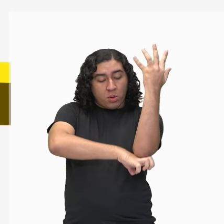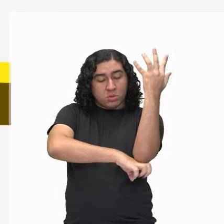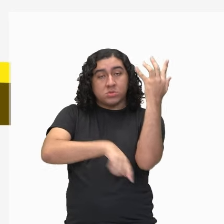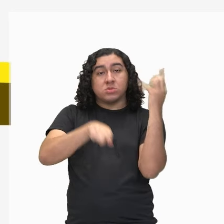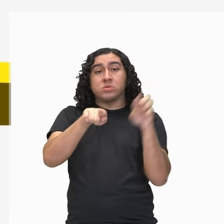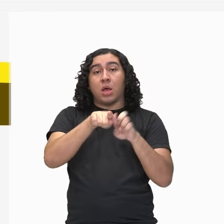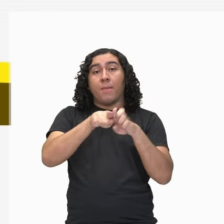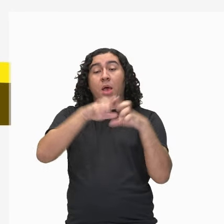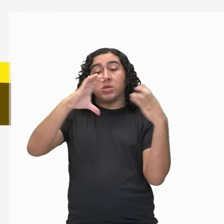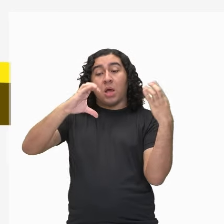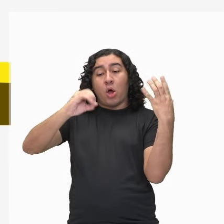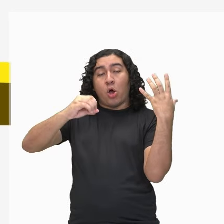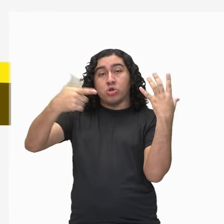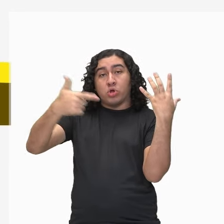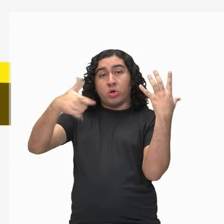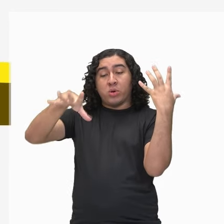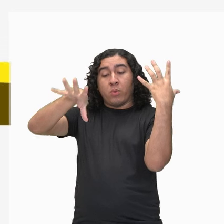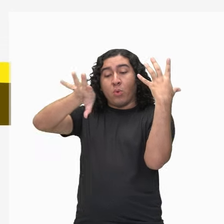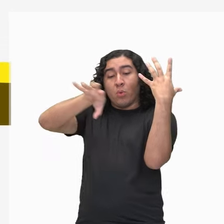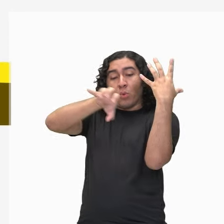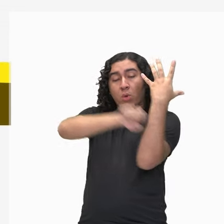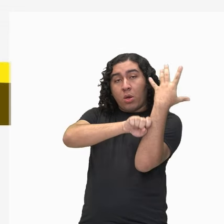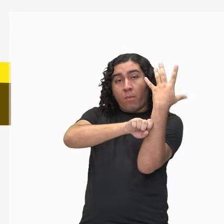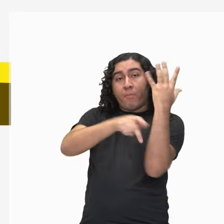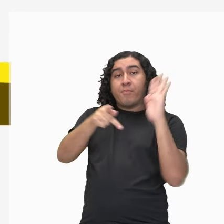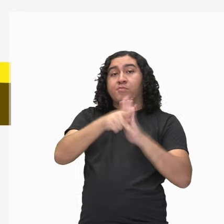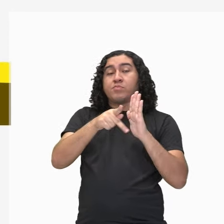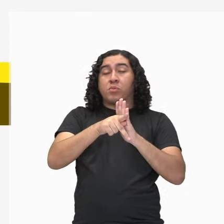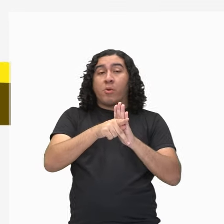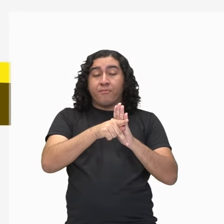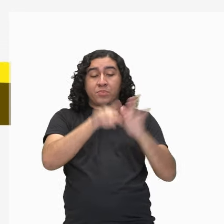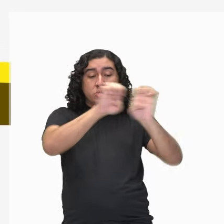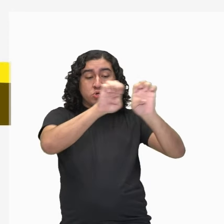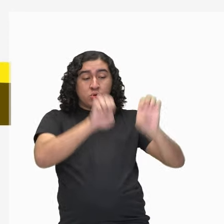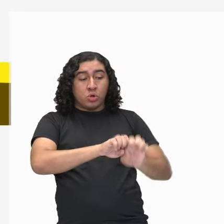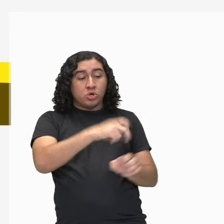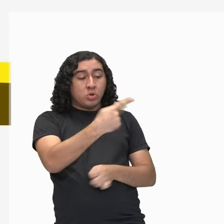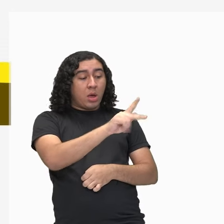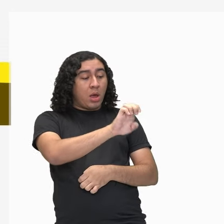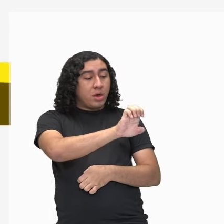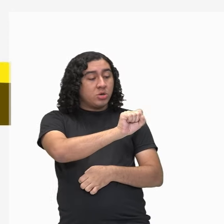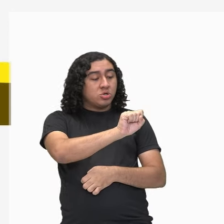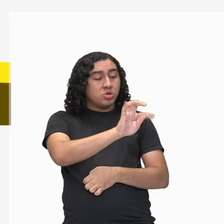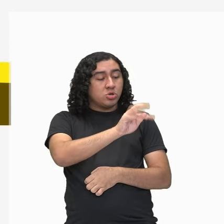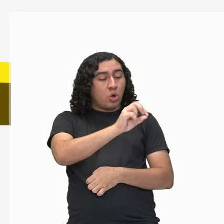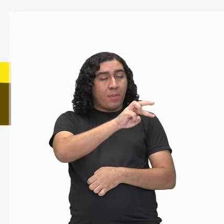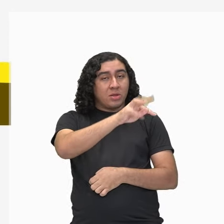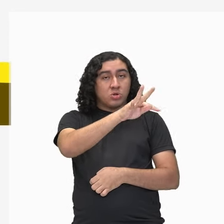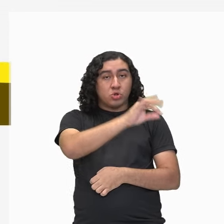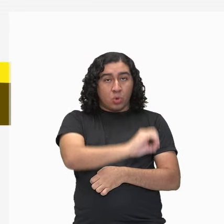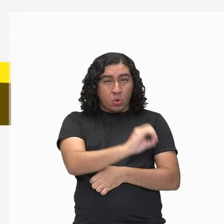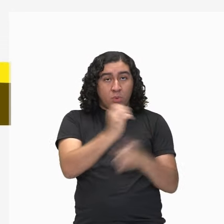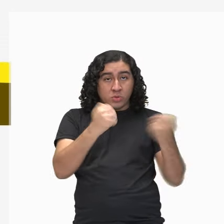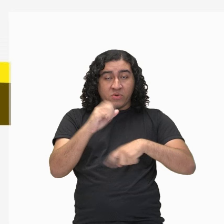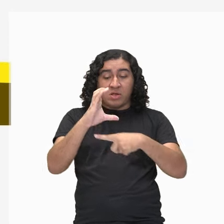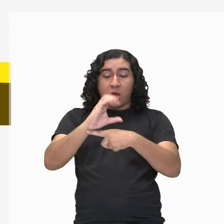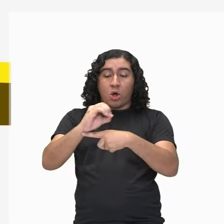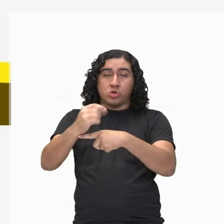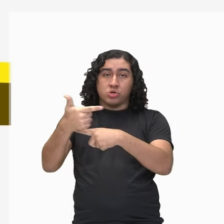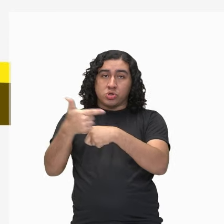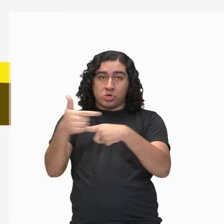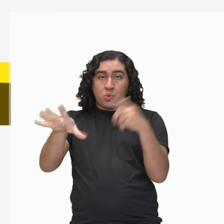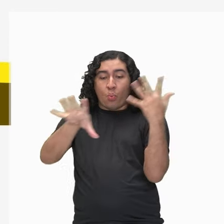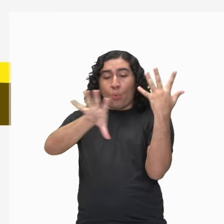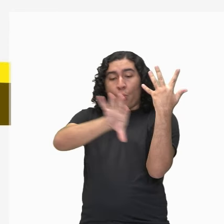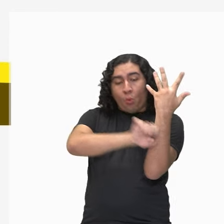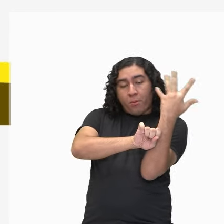né? Através de uma estrutura da planta denominada estômato, onde ela consegue capturar o gás carbônico. E nesse processo, o que